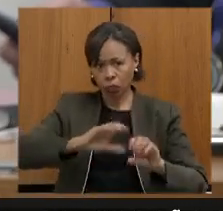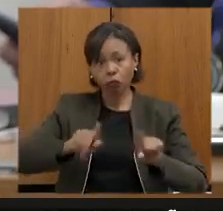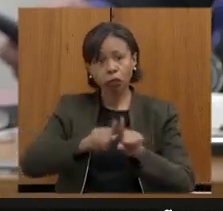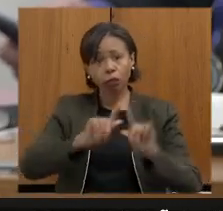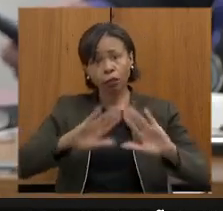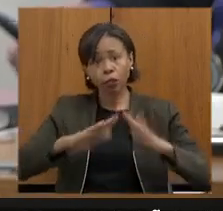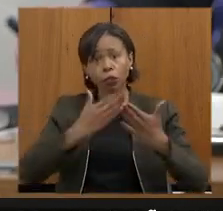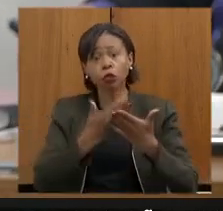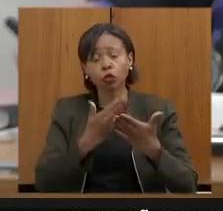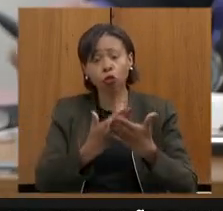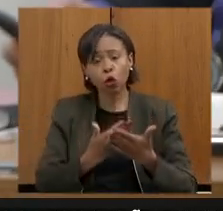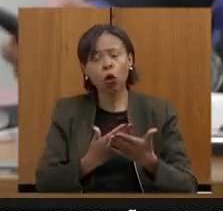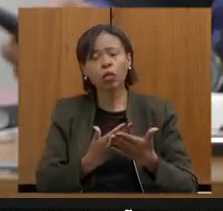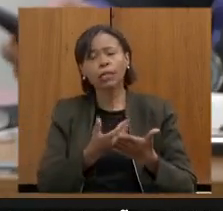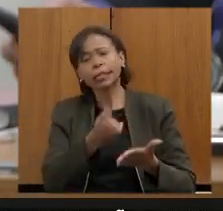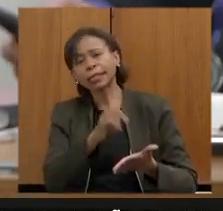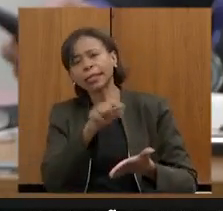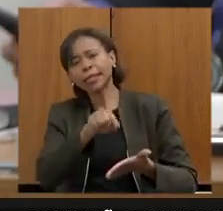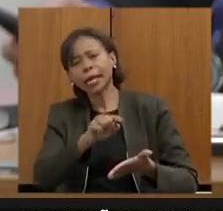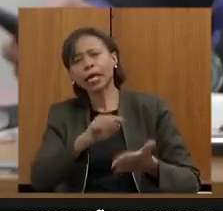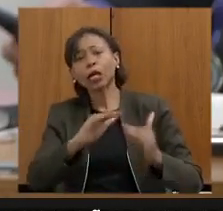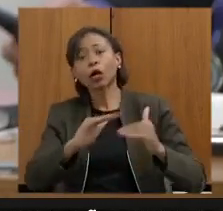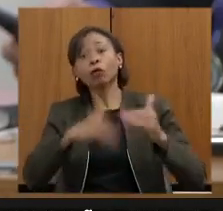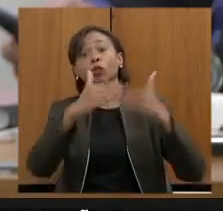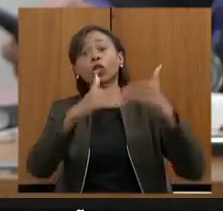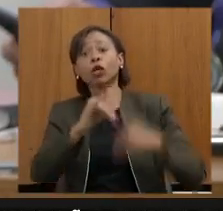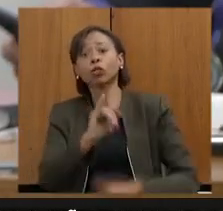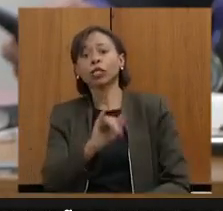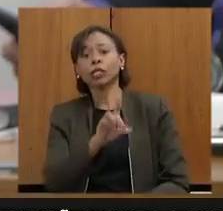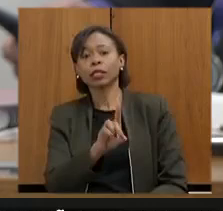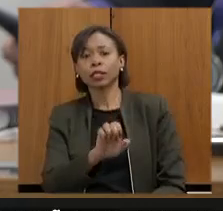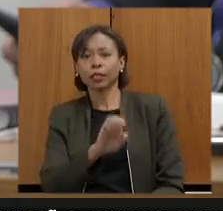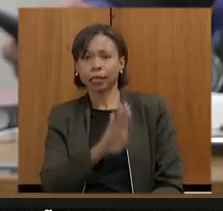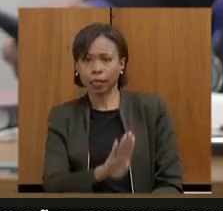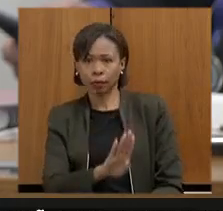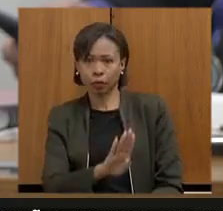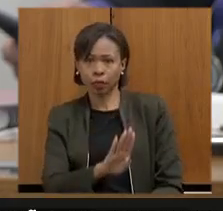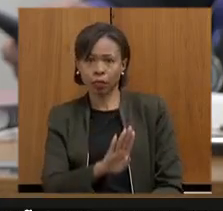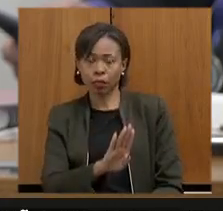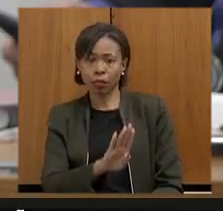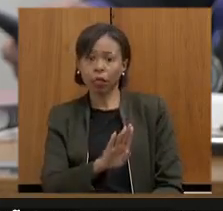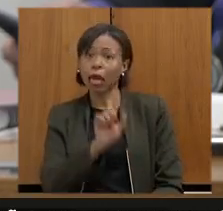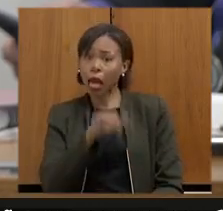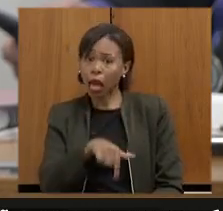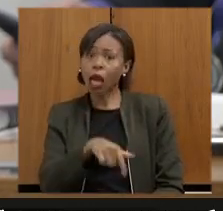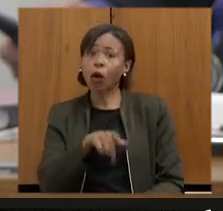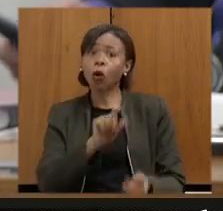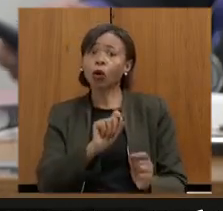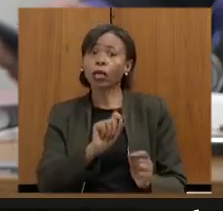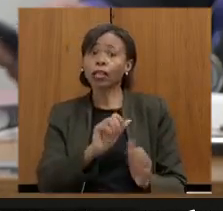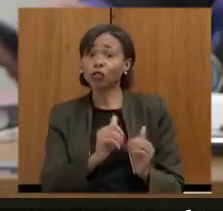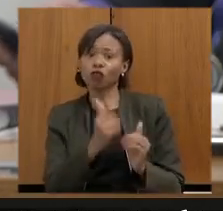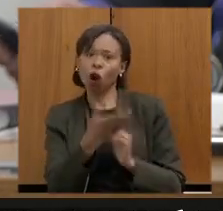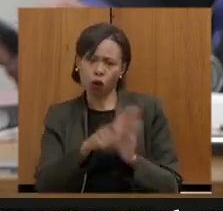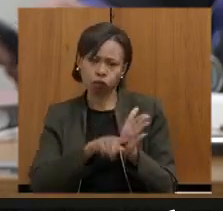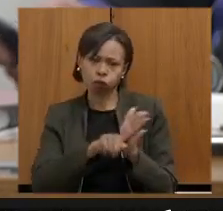uma evolução no IDEB, ou seja, uma evolução medida por indicador externo na